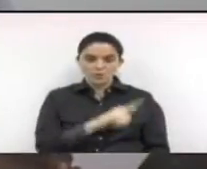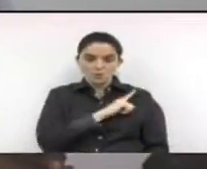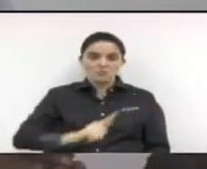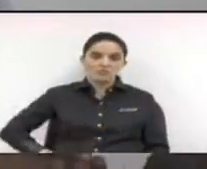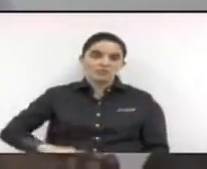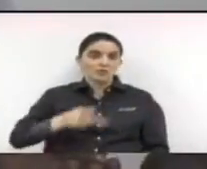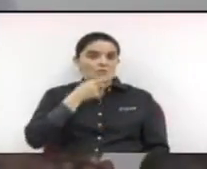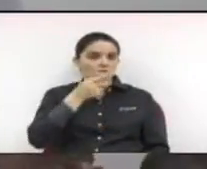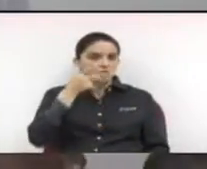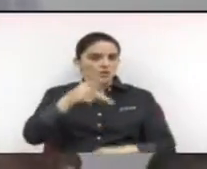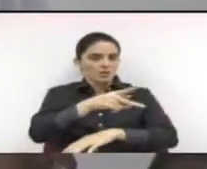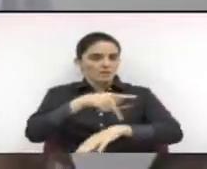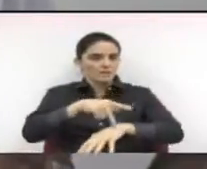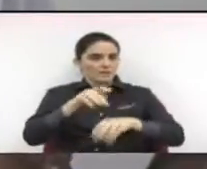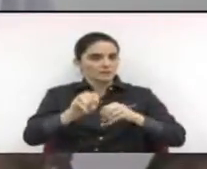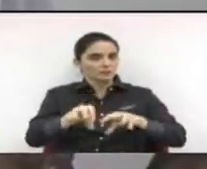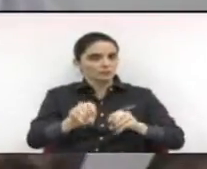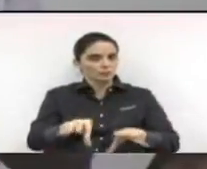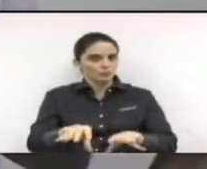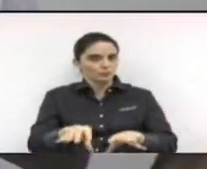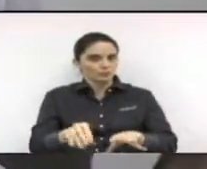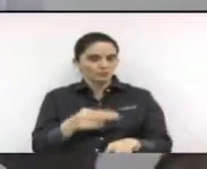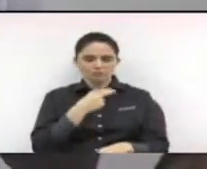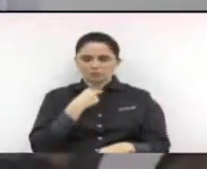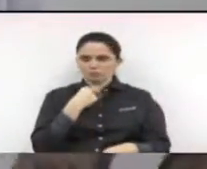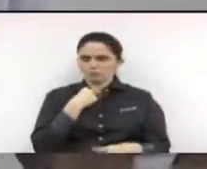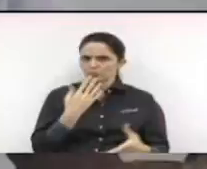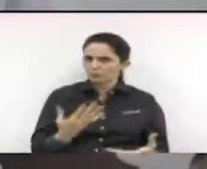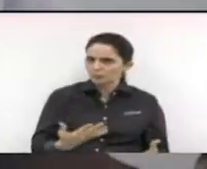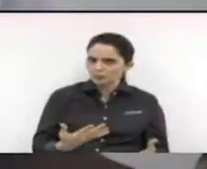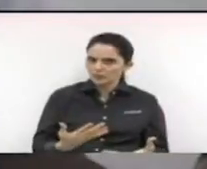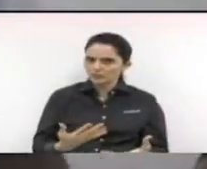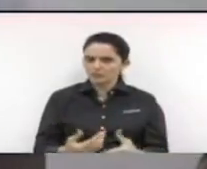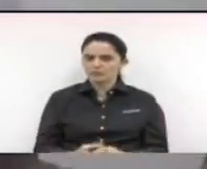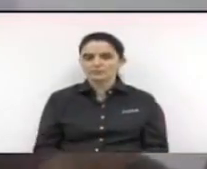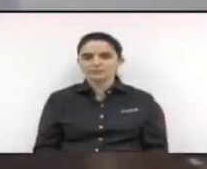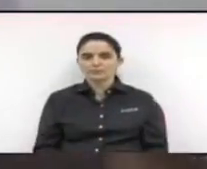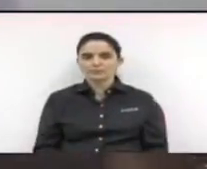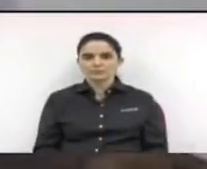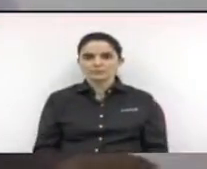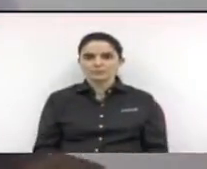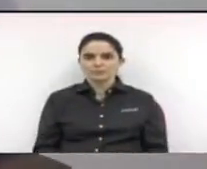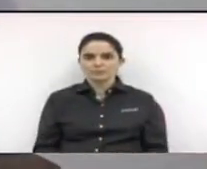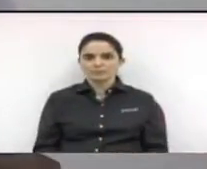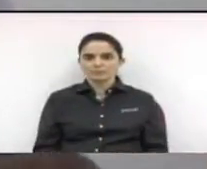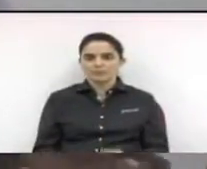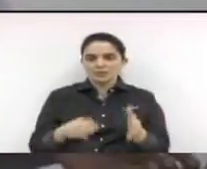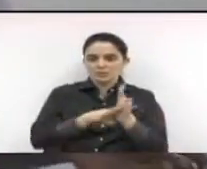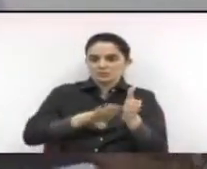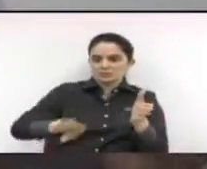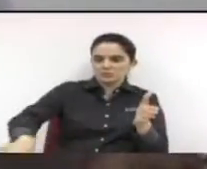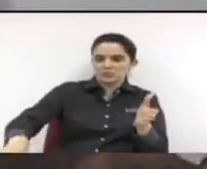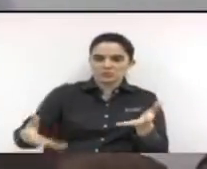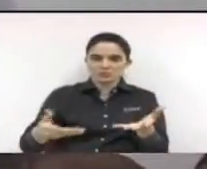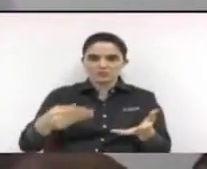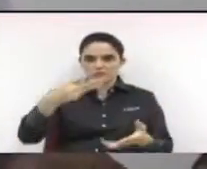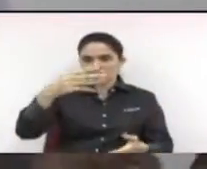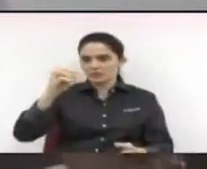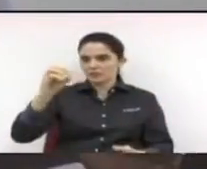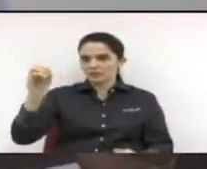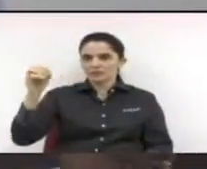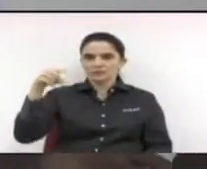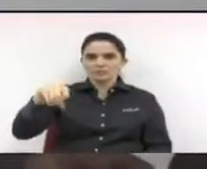pode deixar, conforme já foi dito aqui para doutor Júlio, fechar 28 escolas e deixar 300 mil